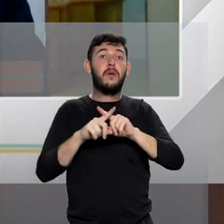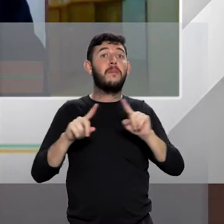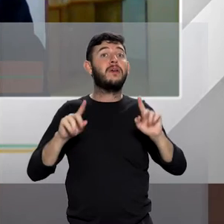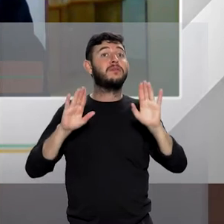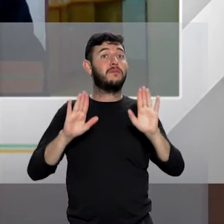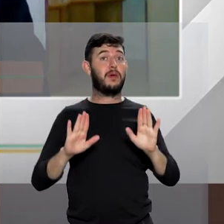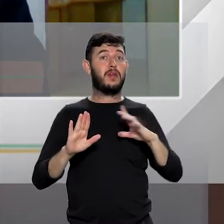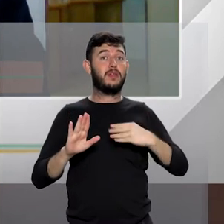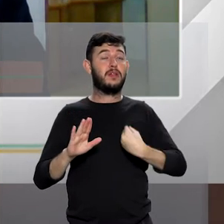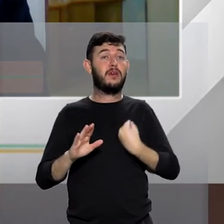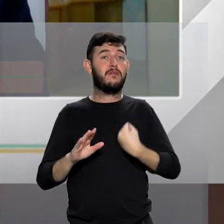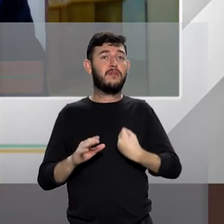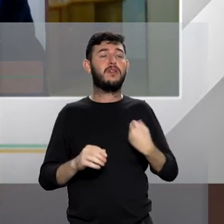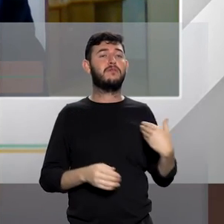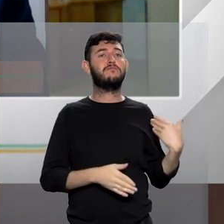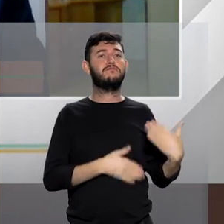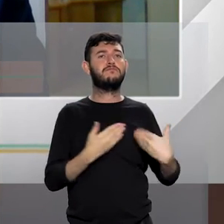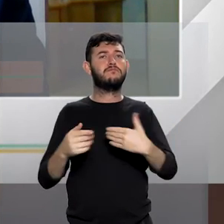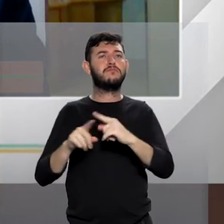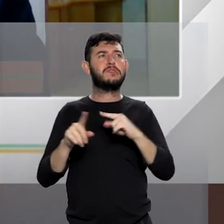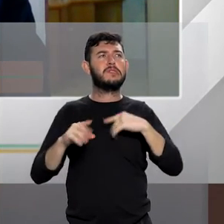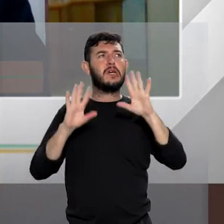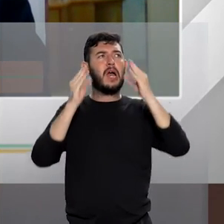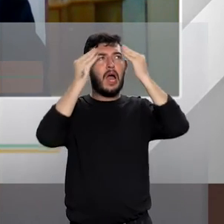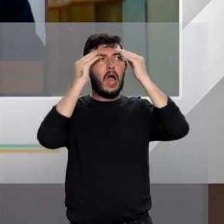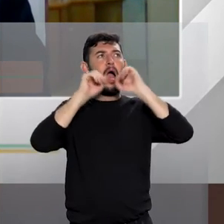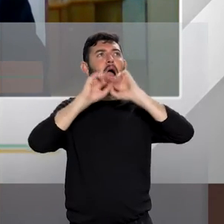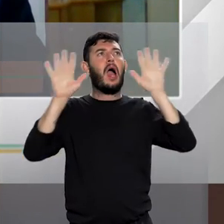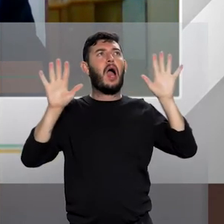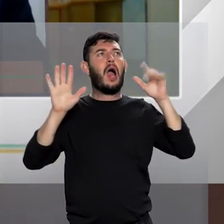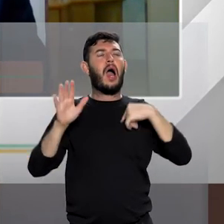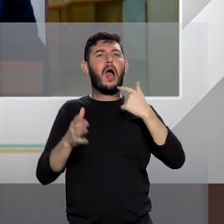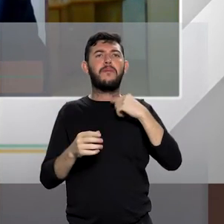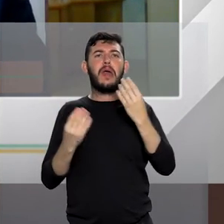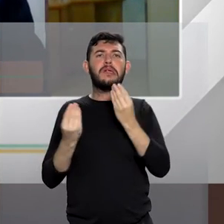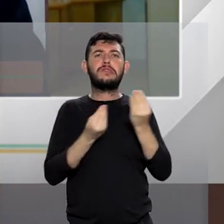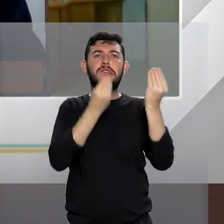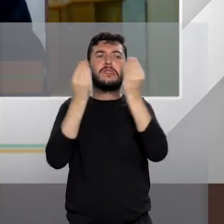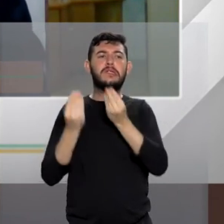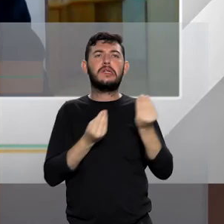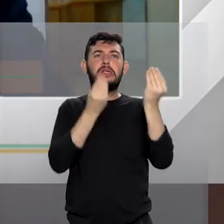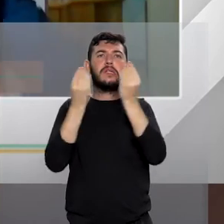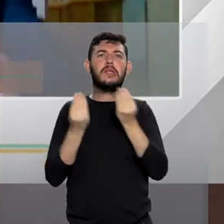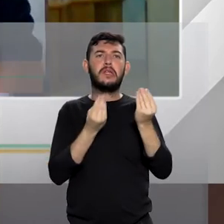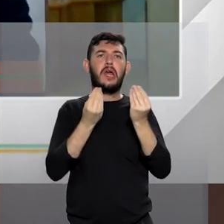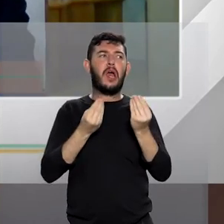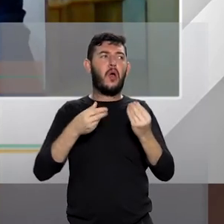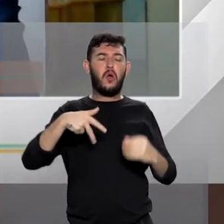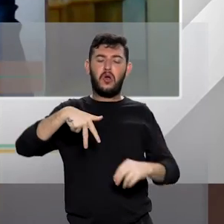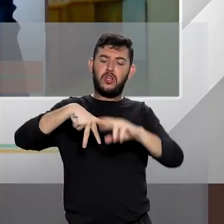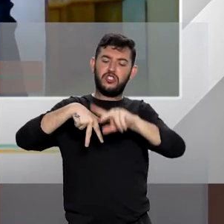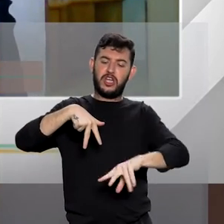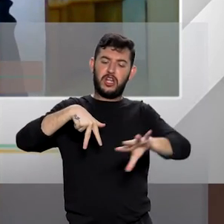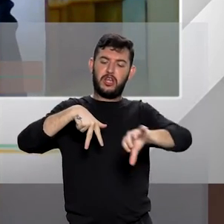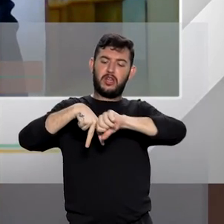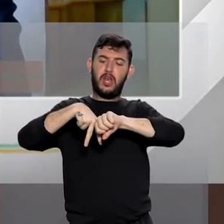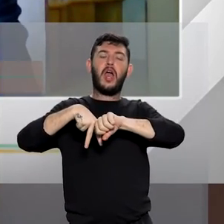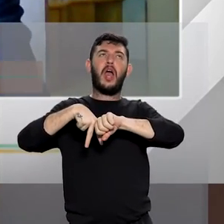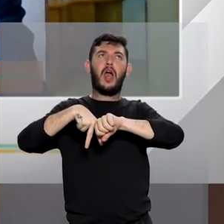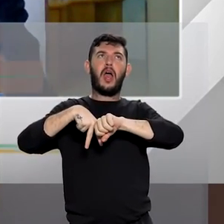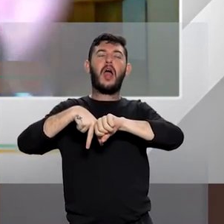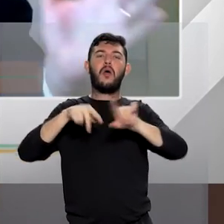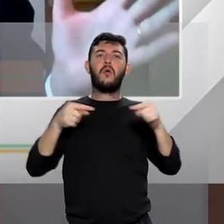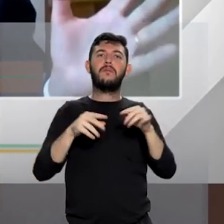longo da sua existência passou a ter a sua orientação, a sua identidade de gênero como sendo do sexo